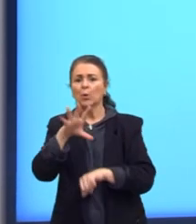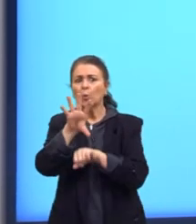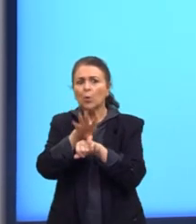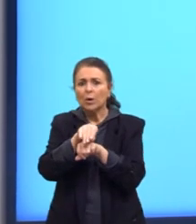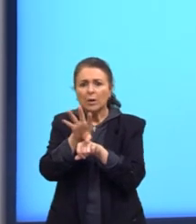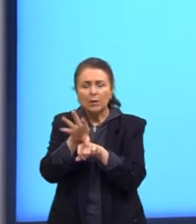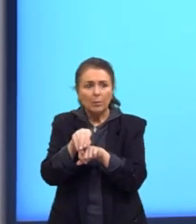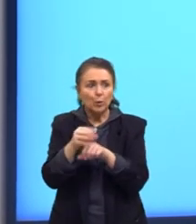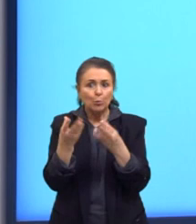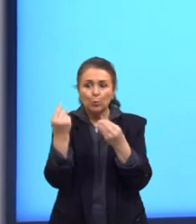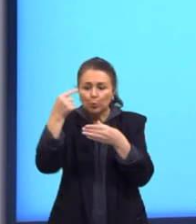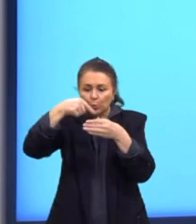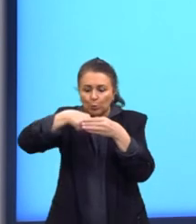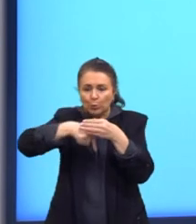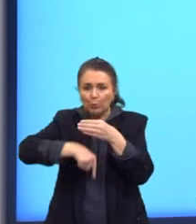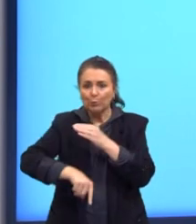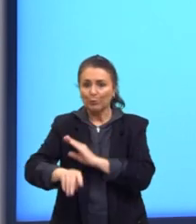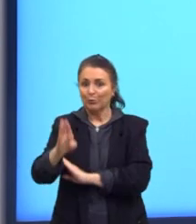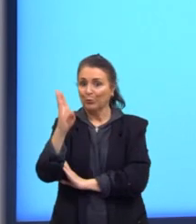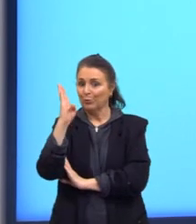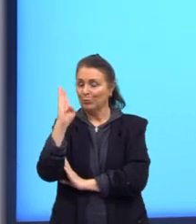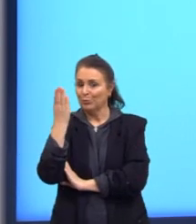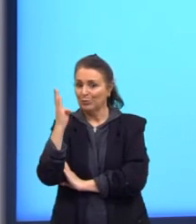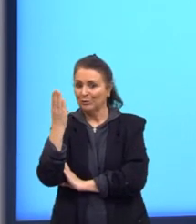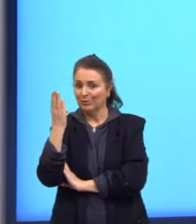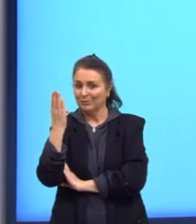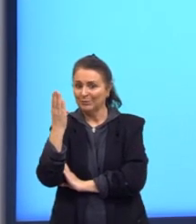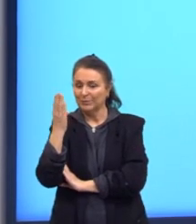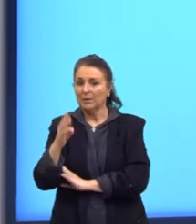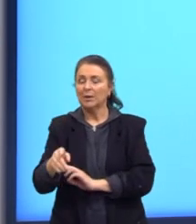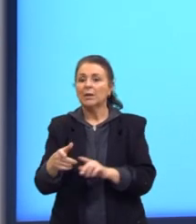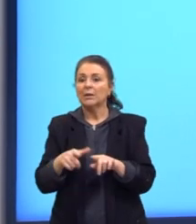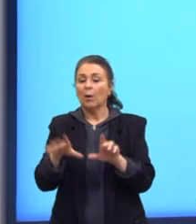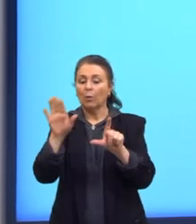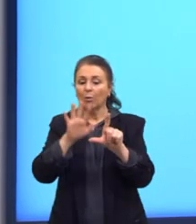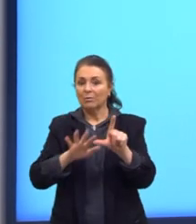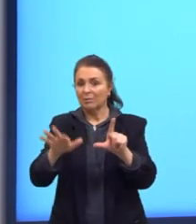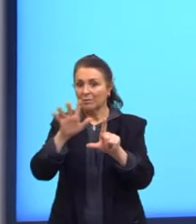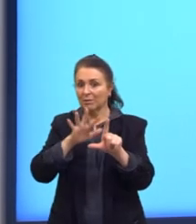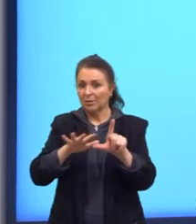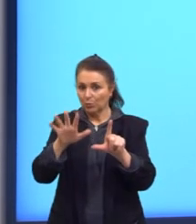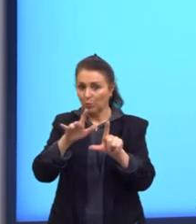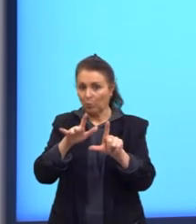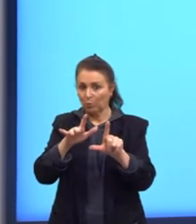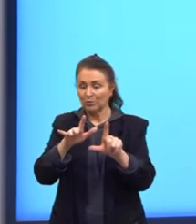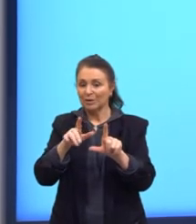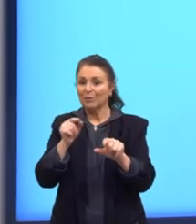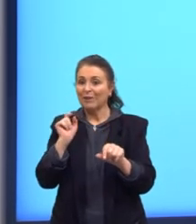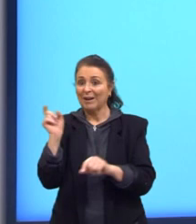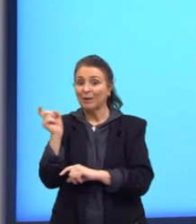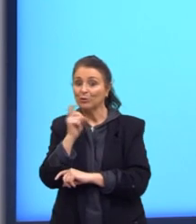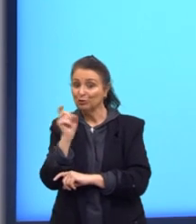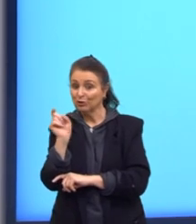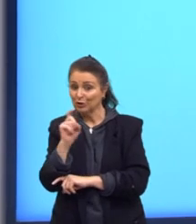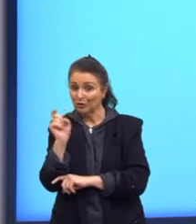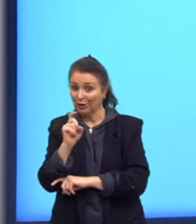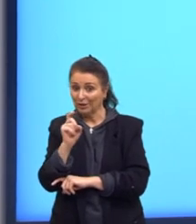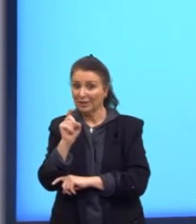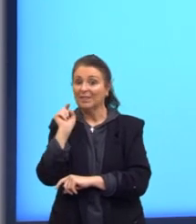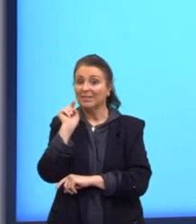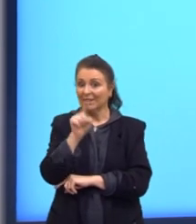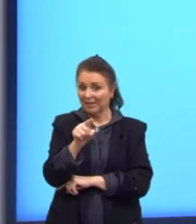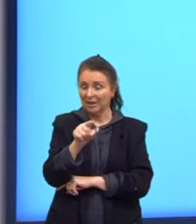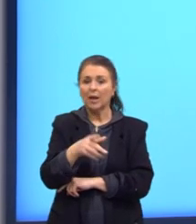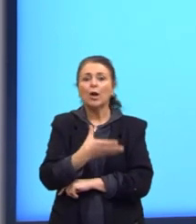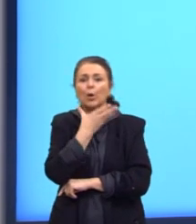absurdo de biologia. Então, aqui, através do QR Code, vocês chegam no TikTok dele. É um rapaz que eu